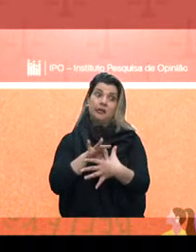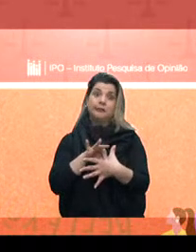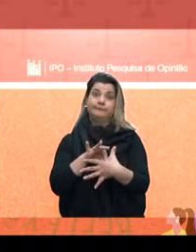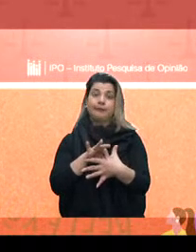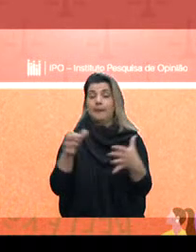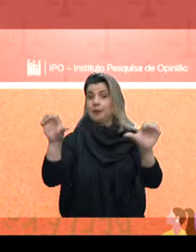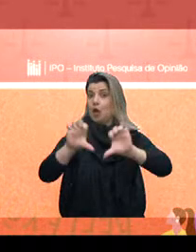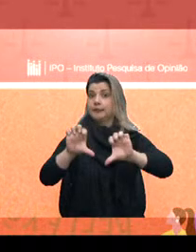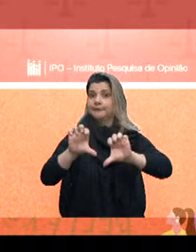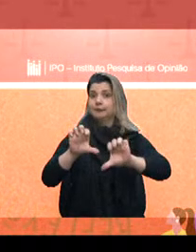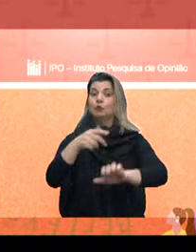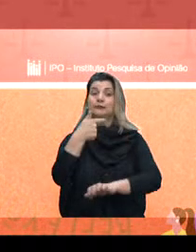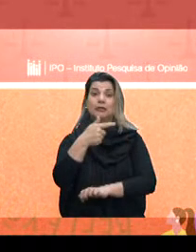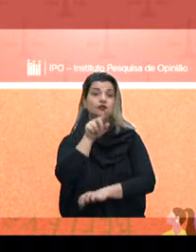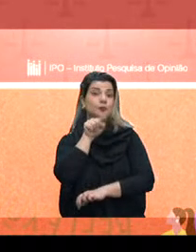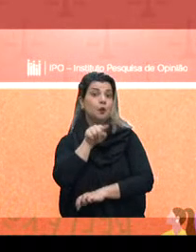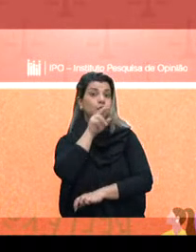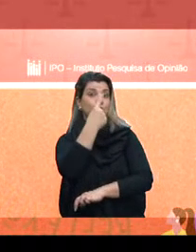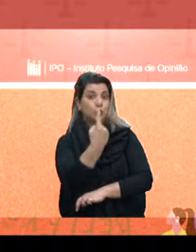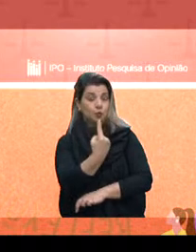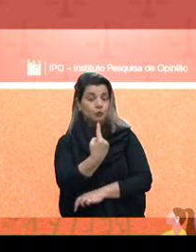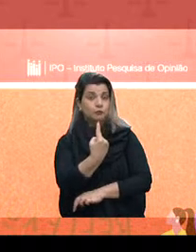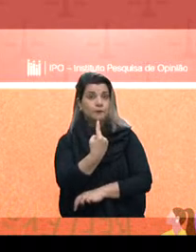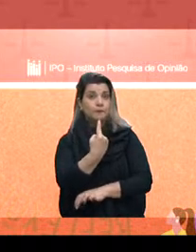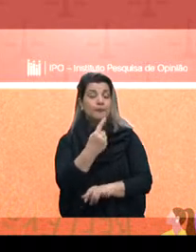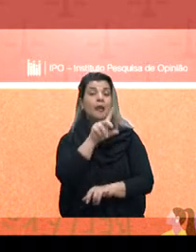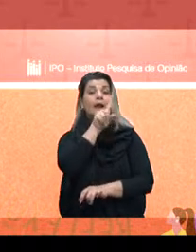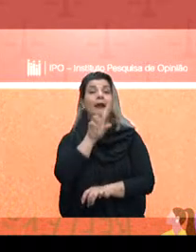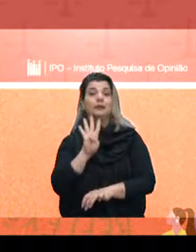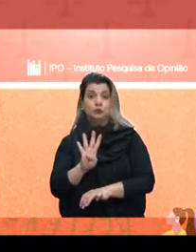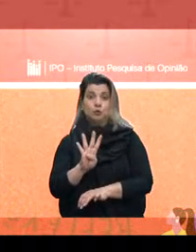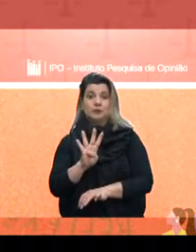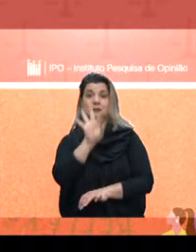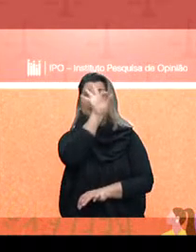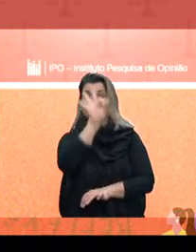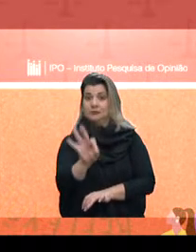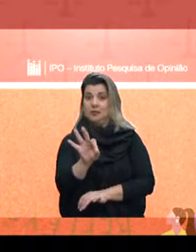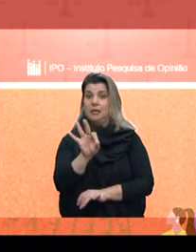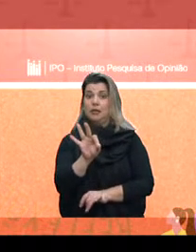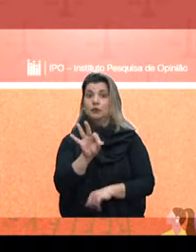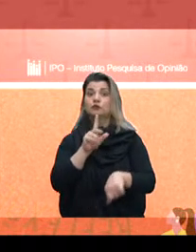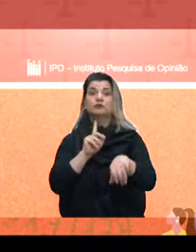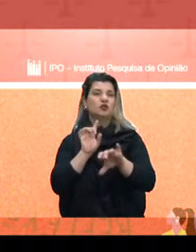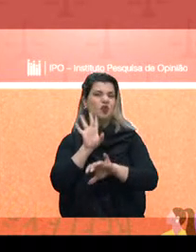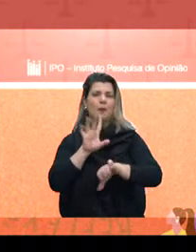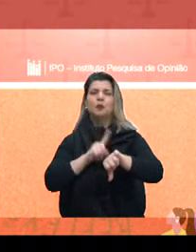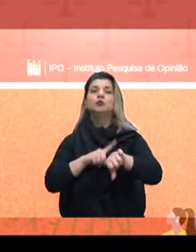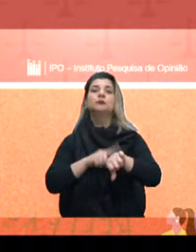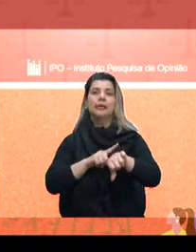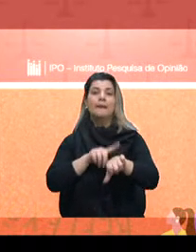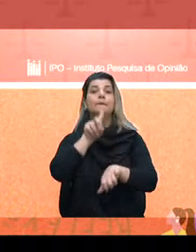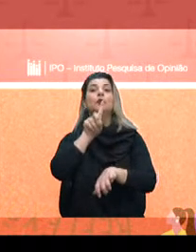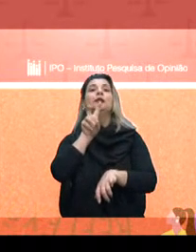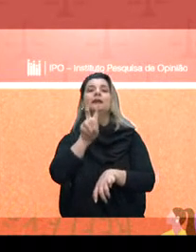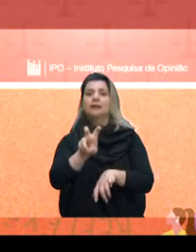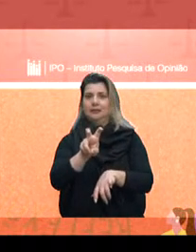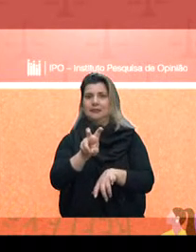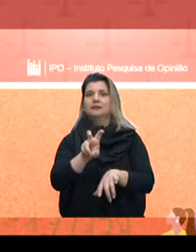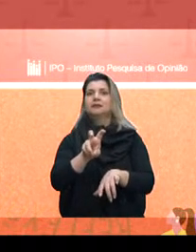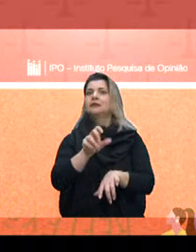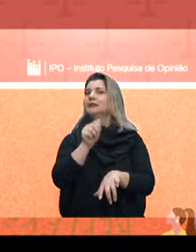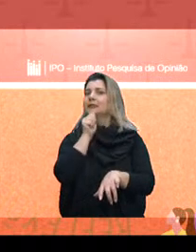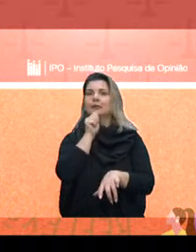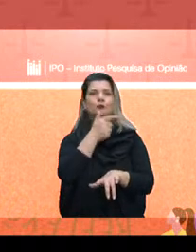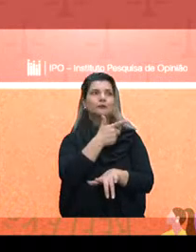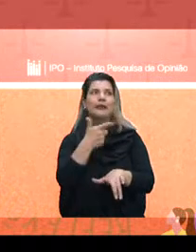7.1% de estrutural, 14% de temporária oficial mapeada, e 15% que é declarada que não foi mapeada. Ele teve